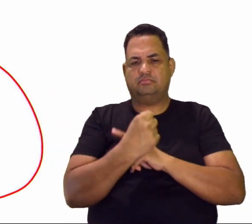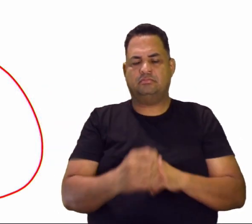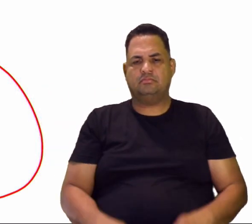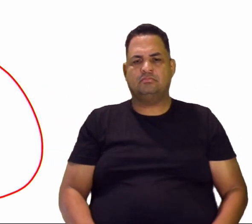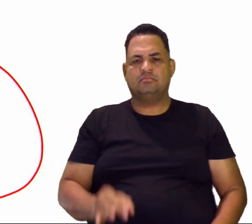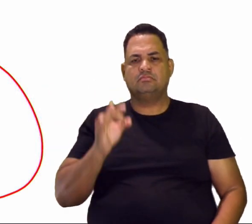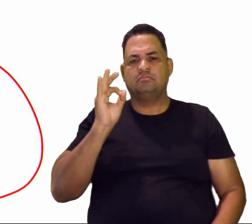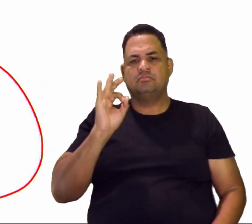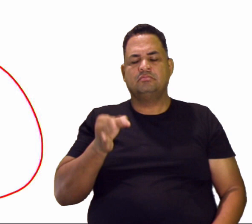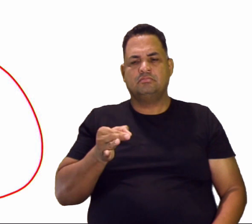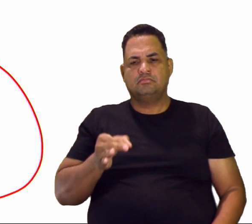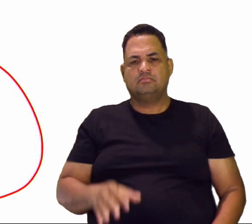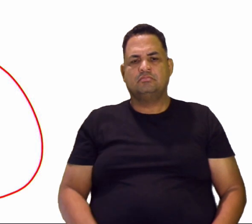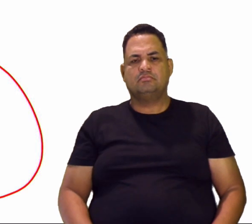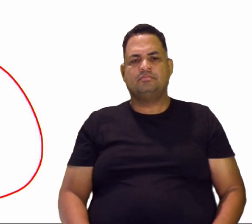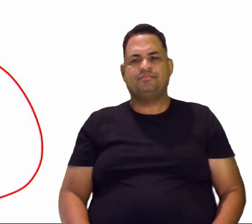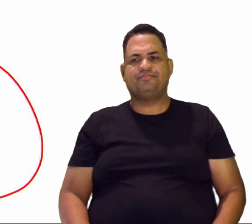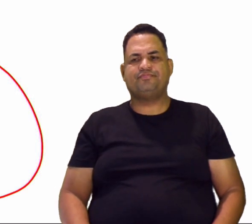tá certo?